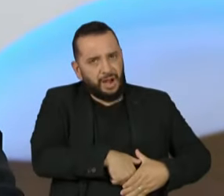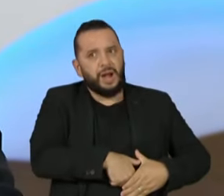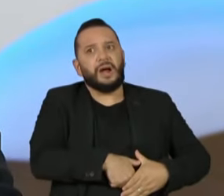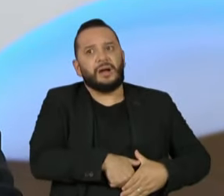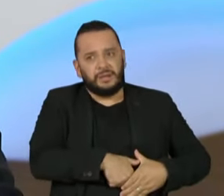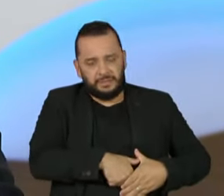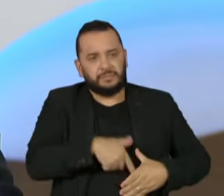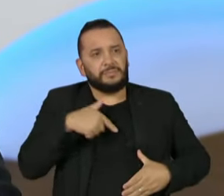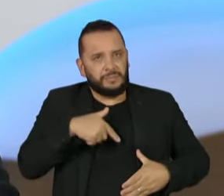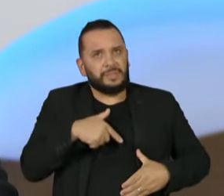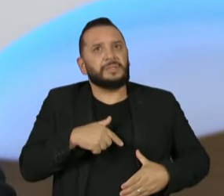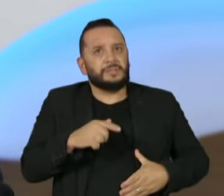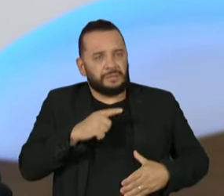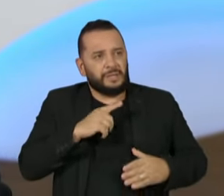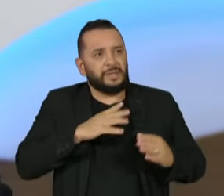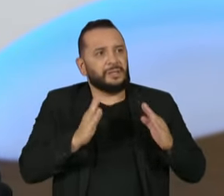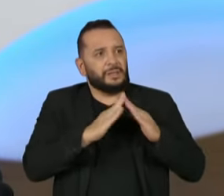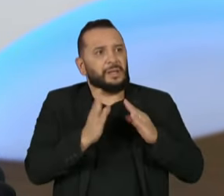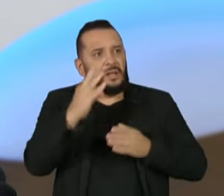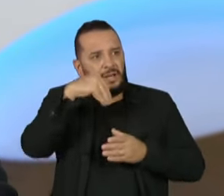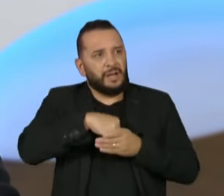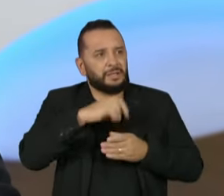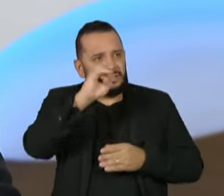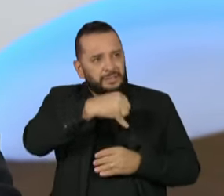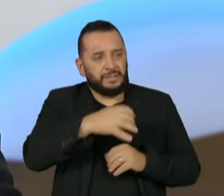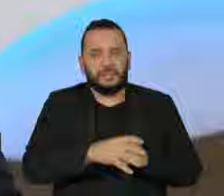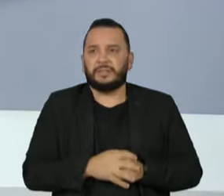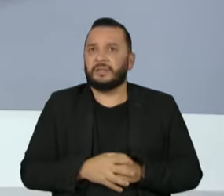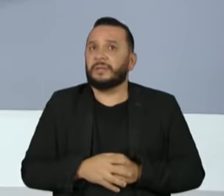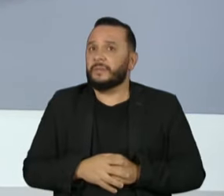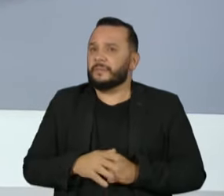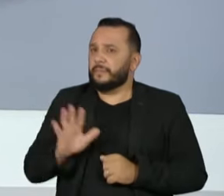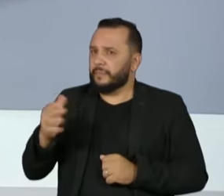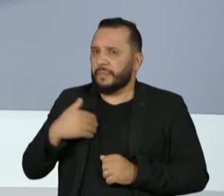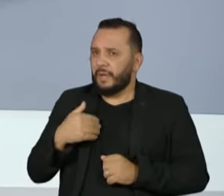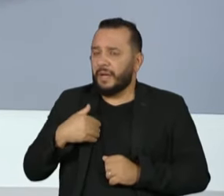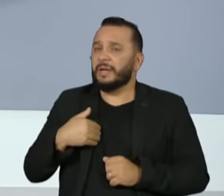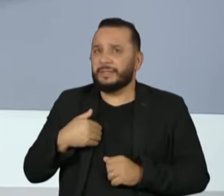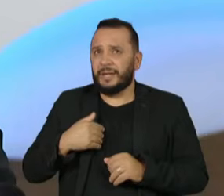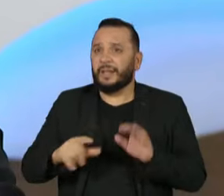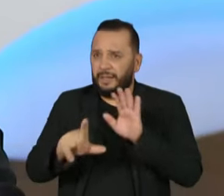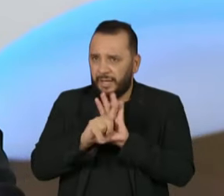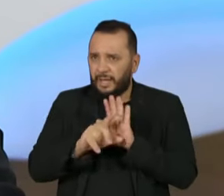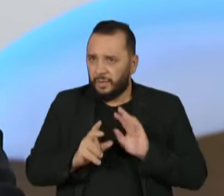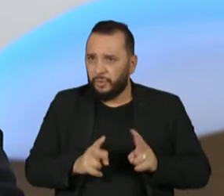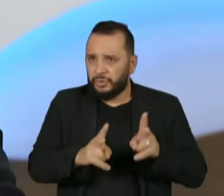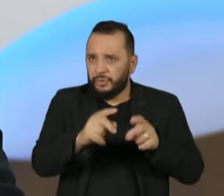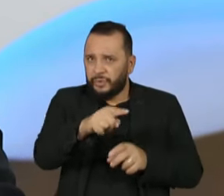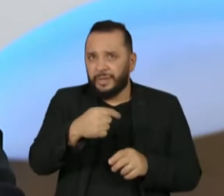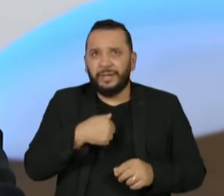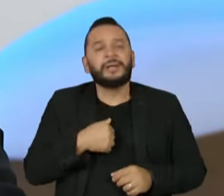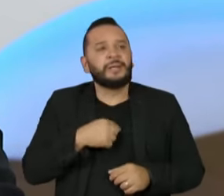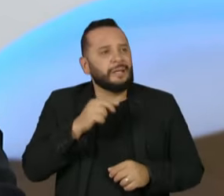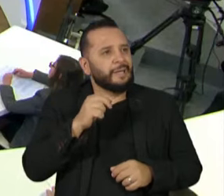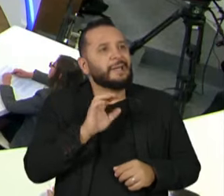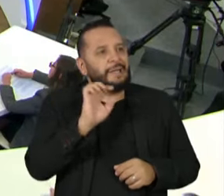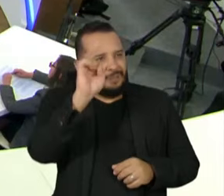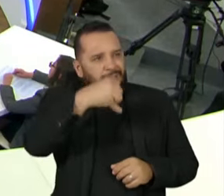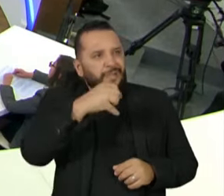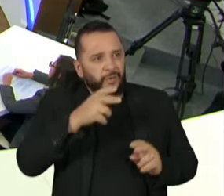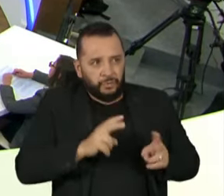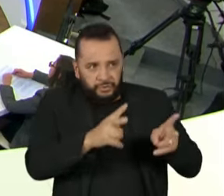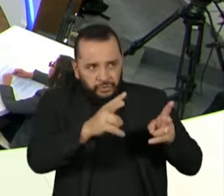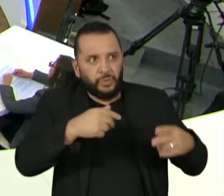posse de arma na sede. Então, o revogar não incluiria esse item? Não, não incluiria. Está aberta a roda.